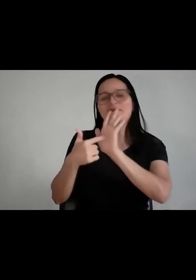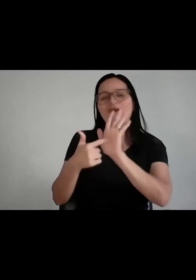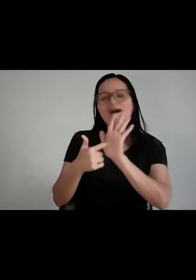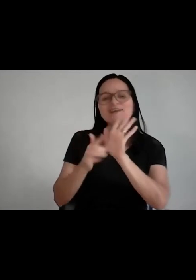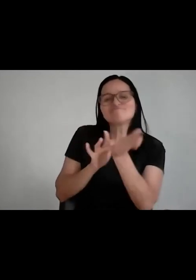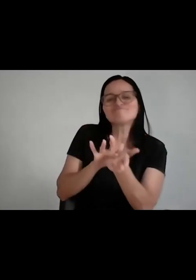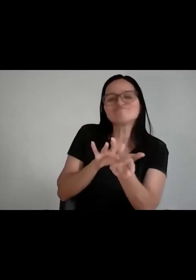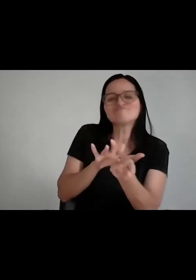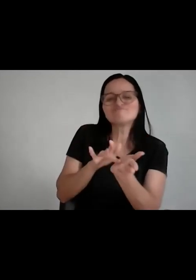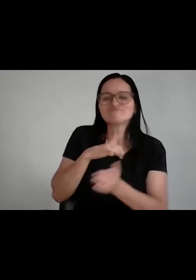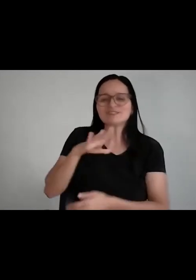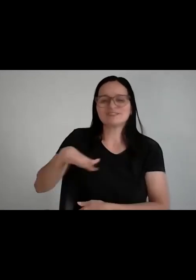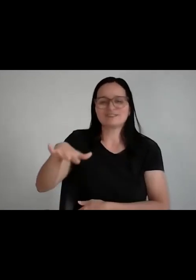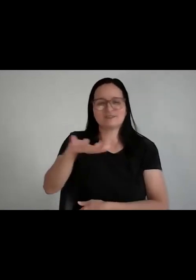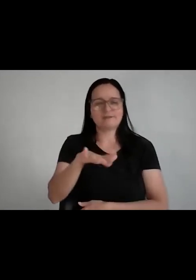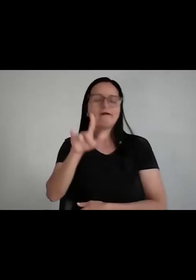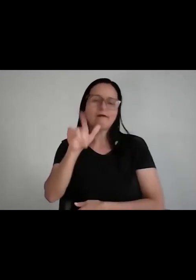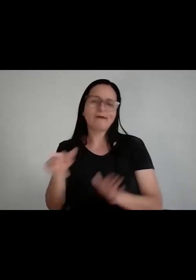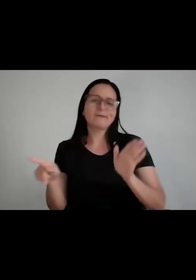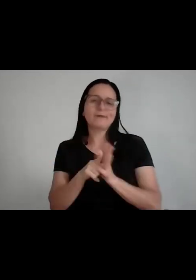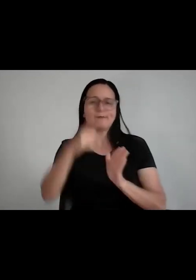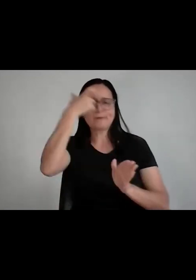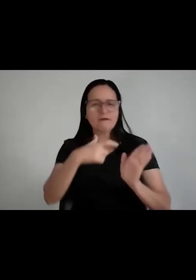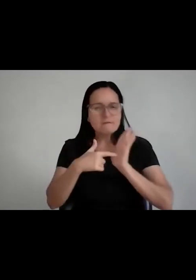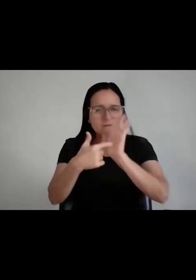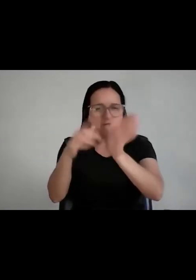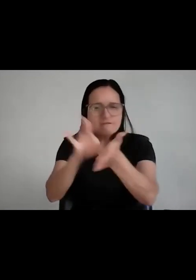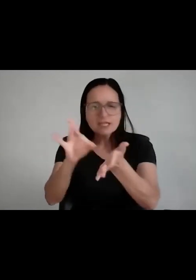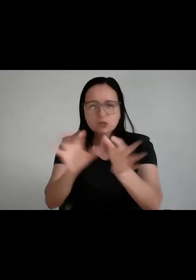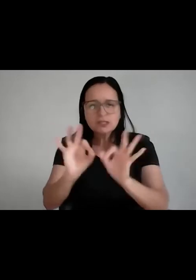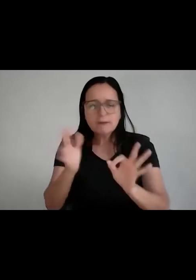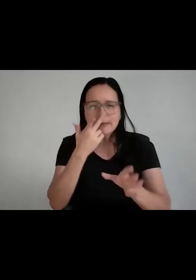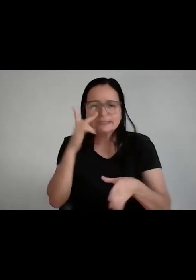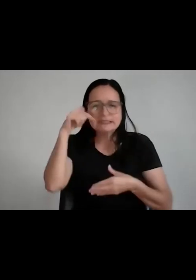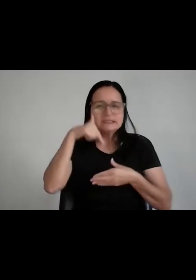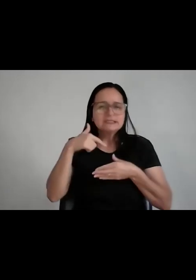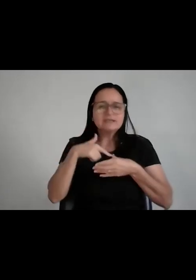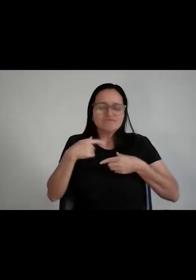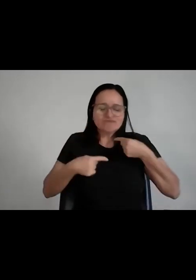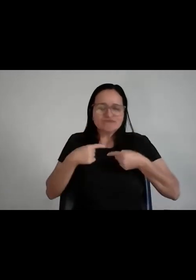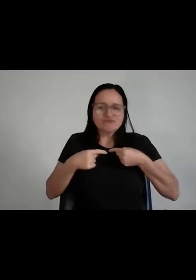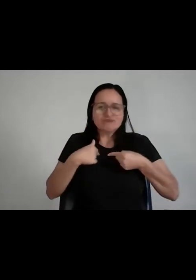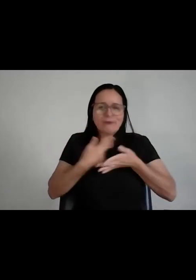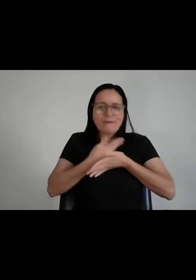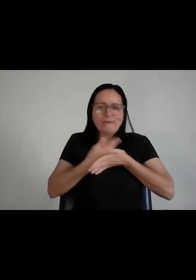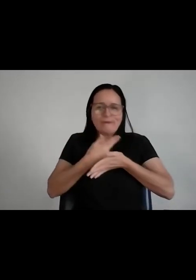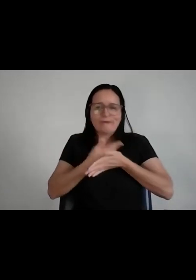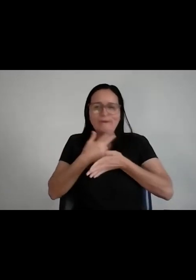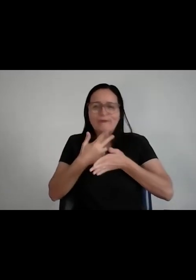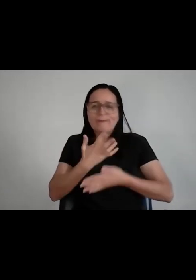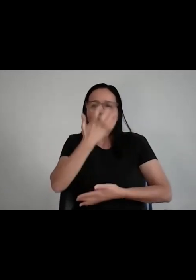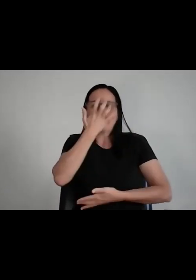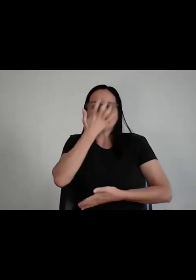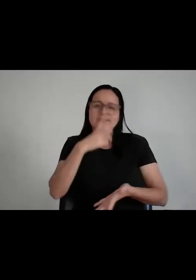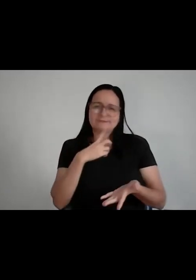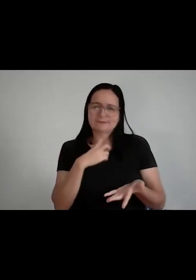daquilo. O síndrome do impostor, essa pessoa vai ficar com essa luta constante. Ela acha que é uma fraude. E que ela não